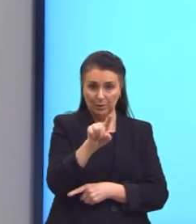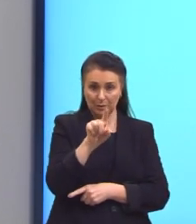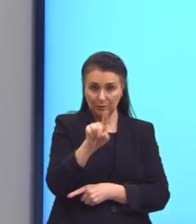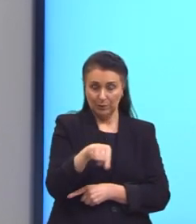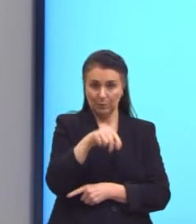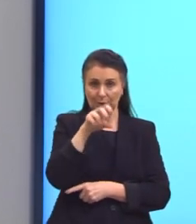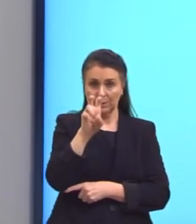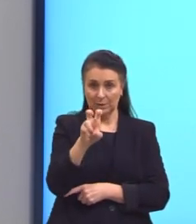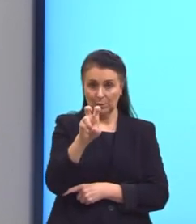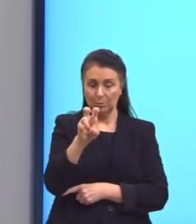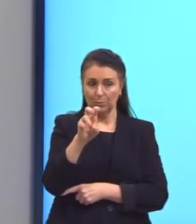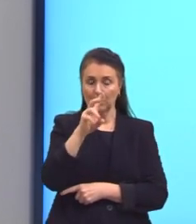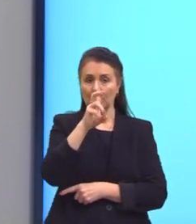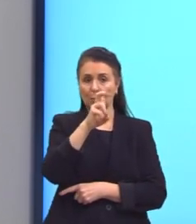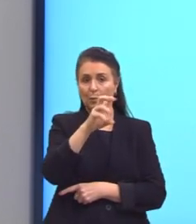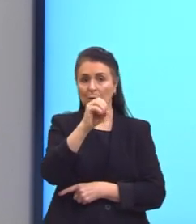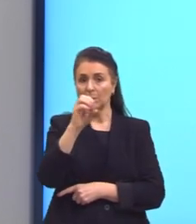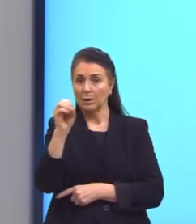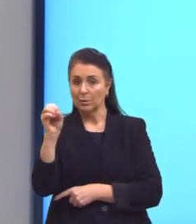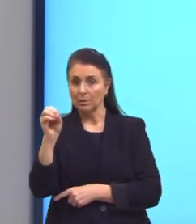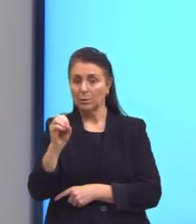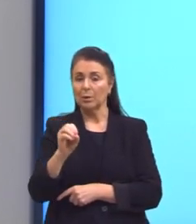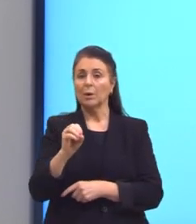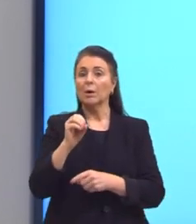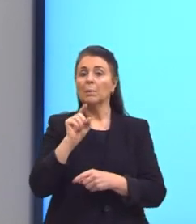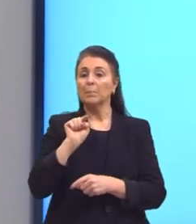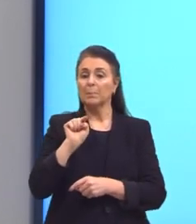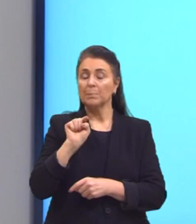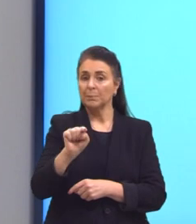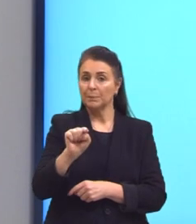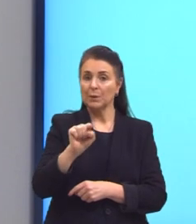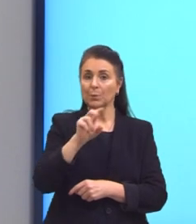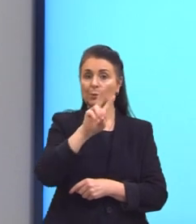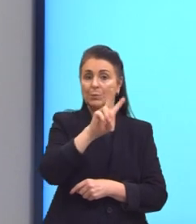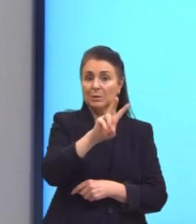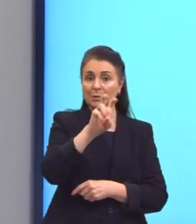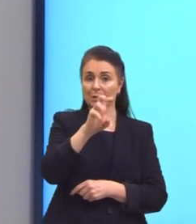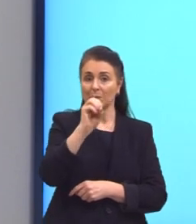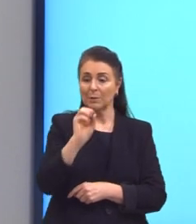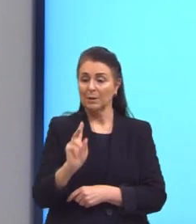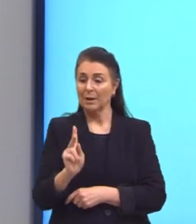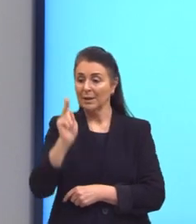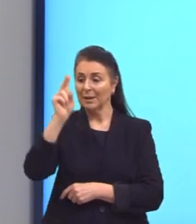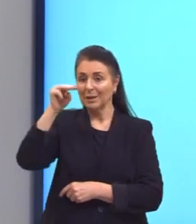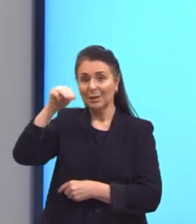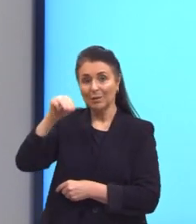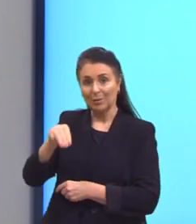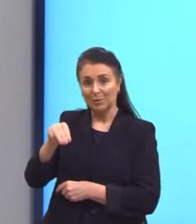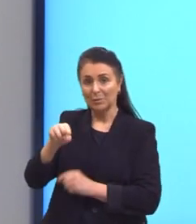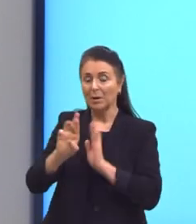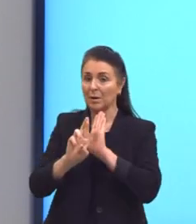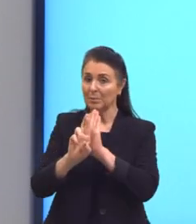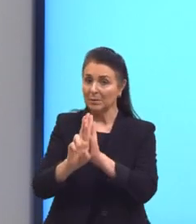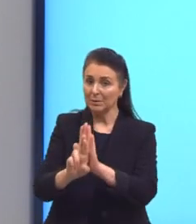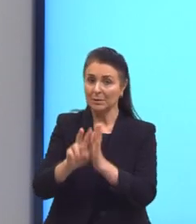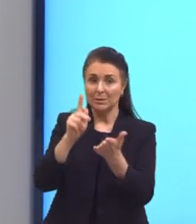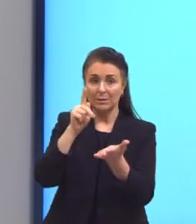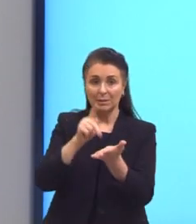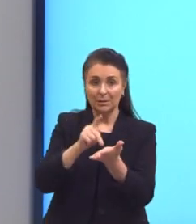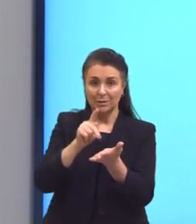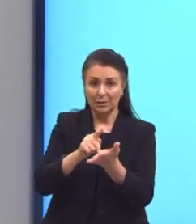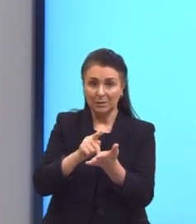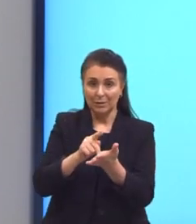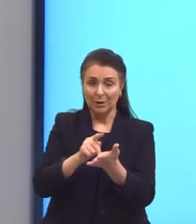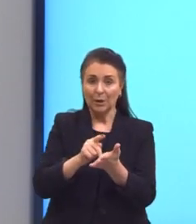nós temos 1.250 quilômetros na realidade. Enquanto ali no nosso mapa, nós tínhamos 2